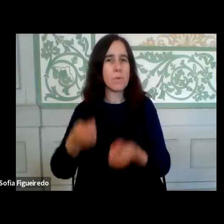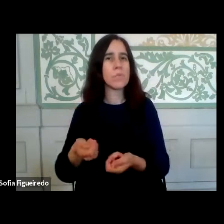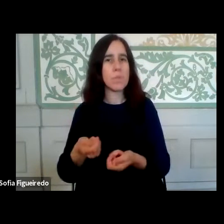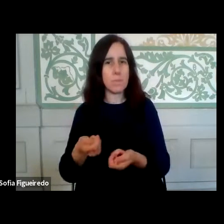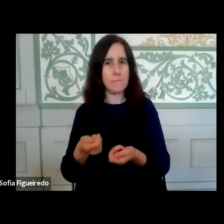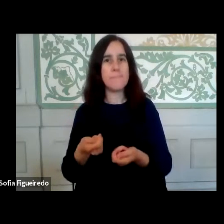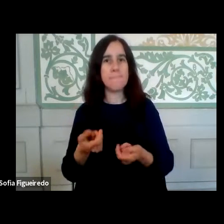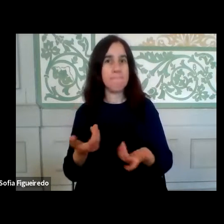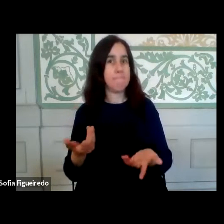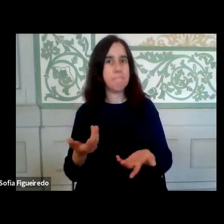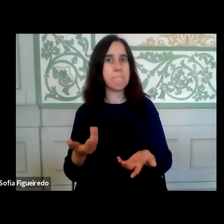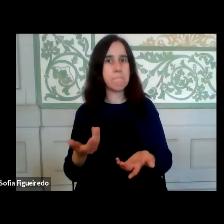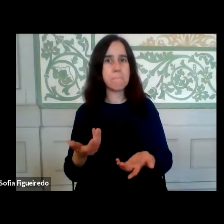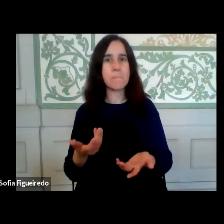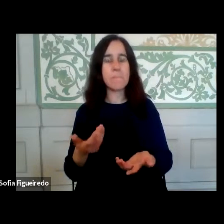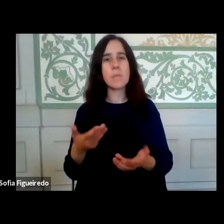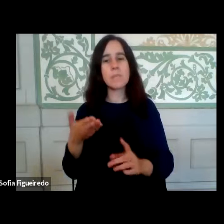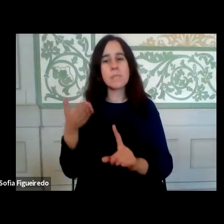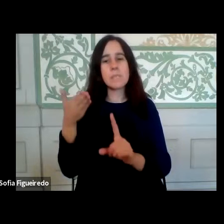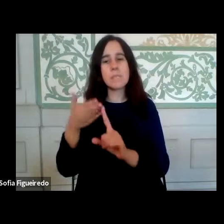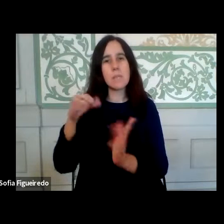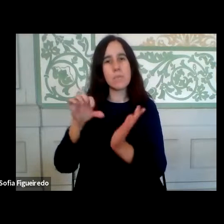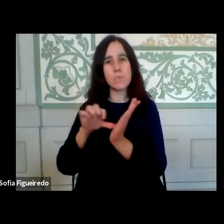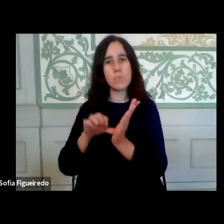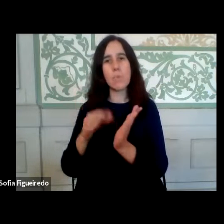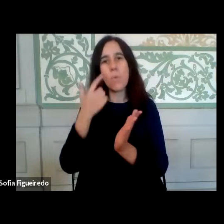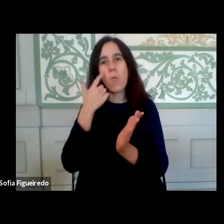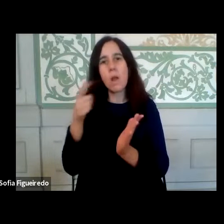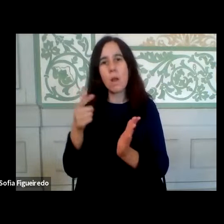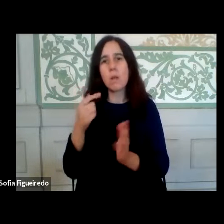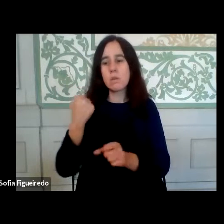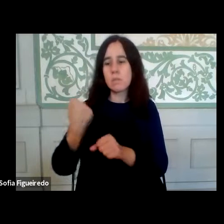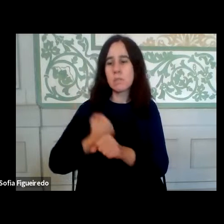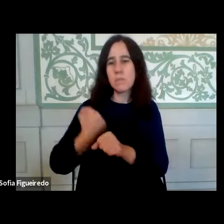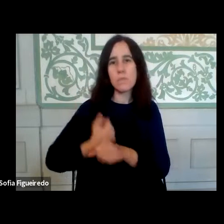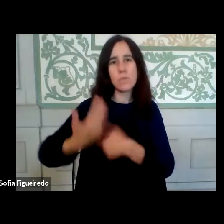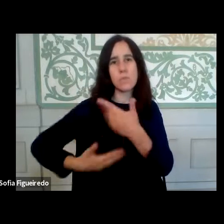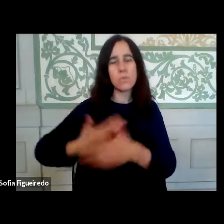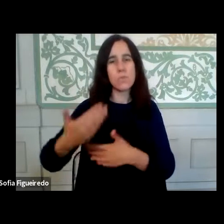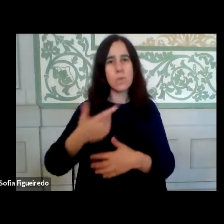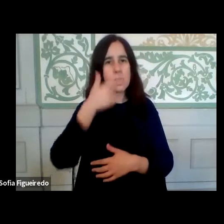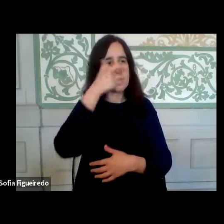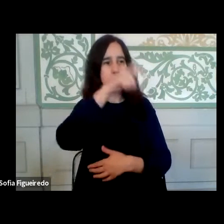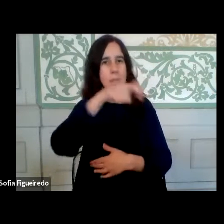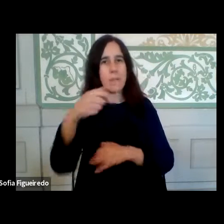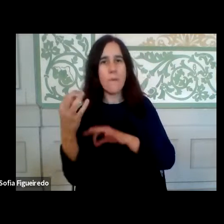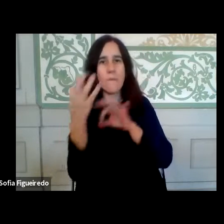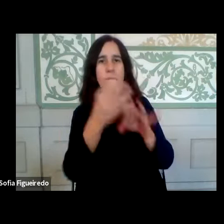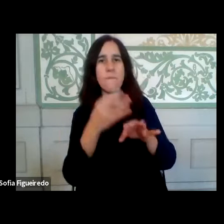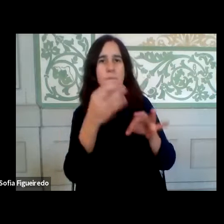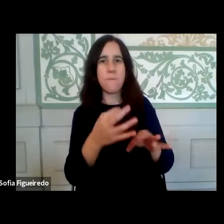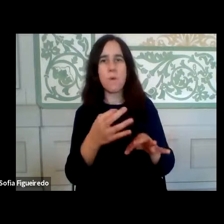centralidade da prestação de serviços aos cidadãos de forma